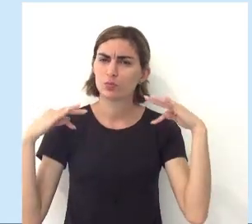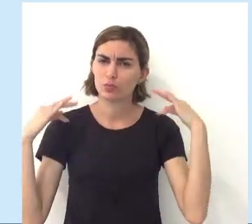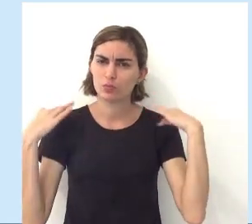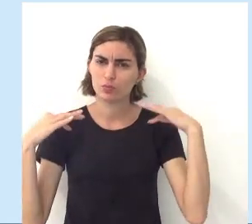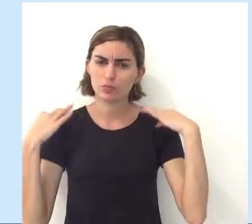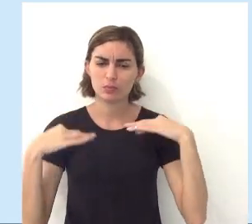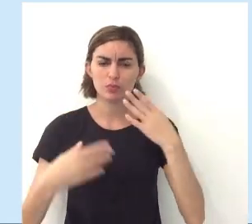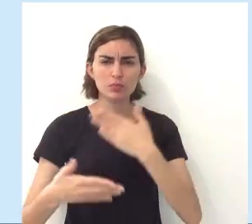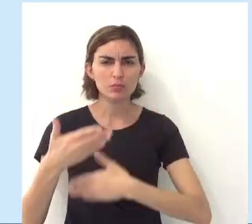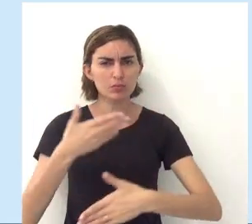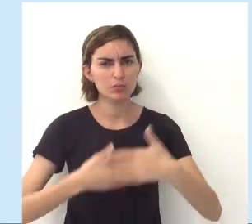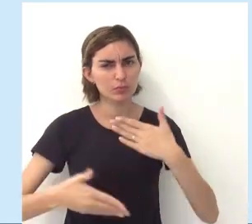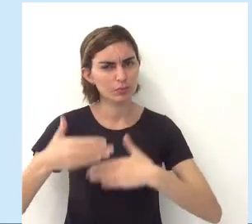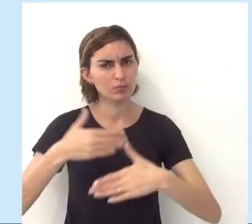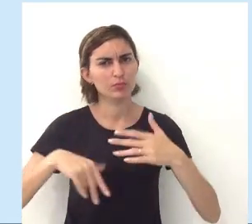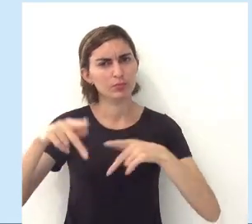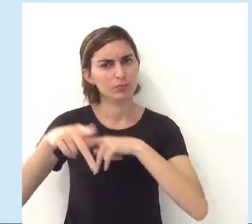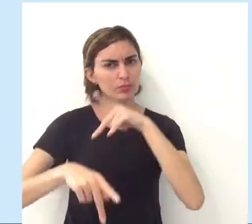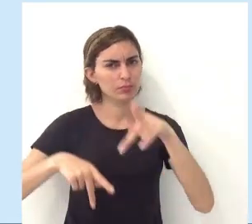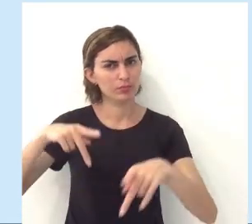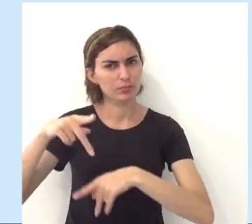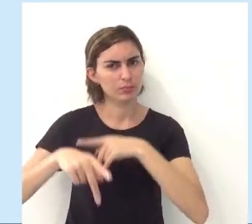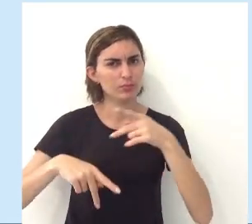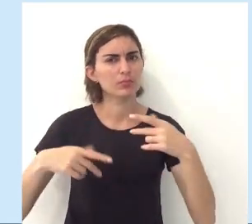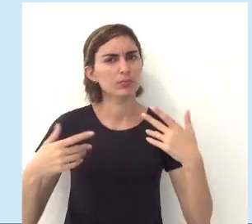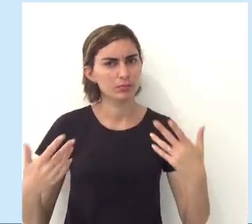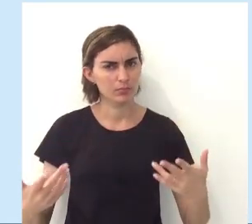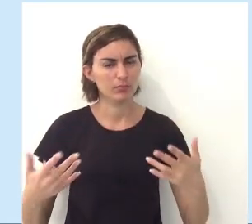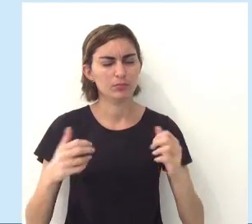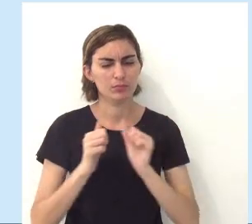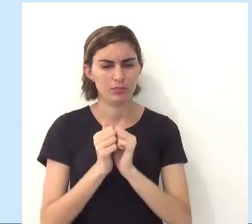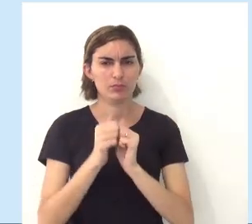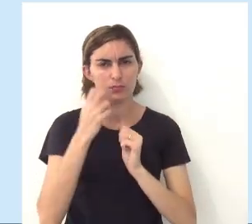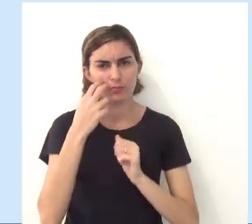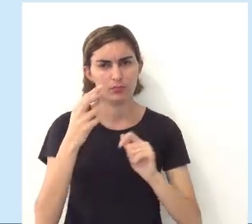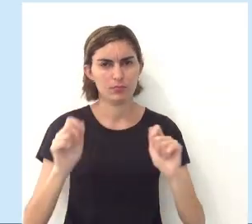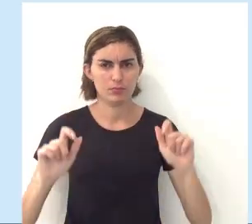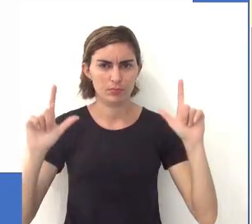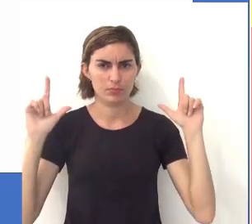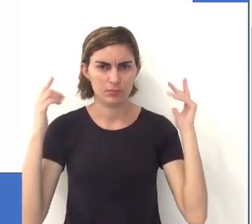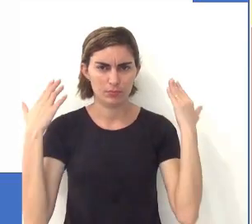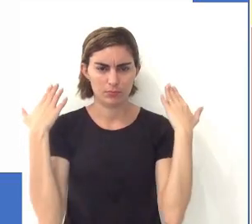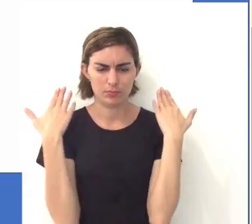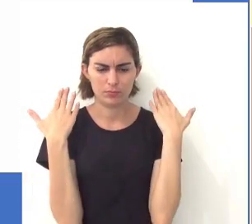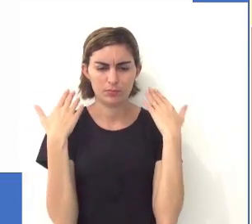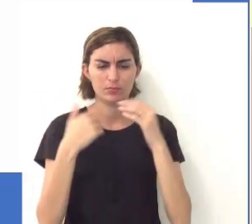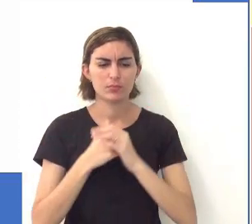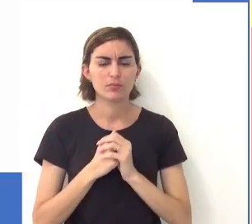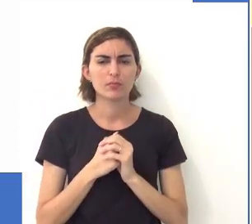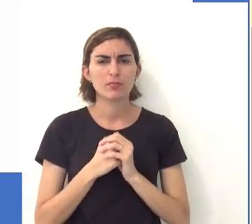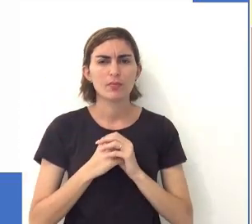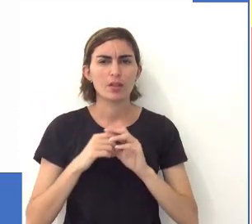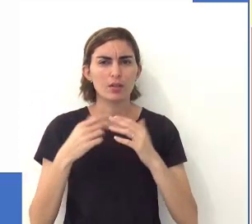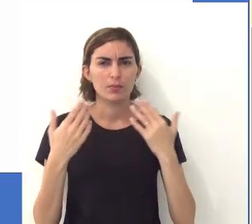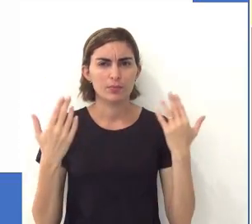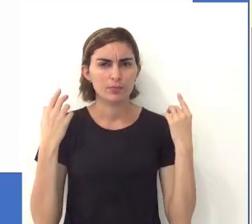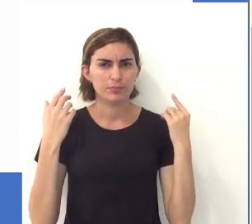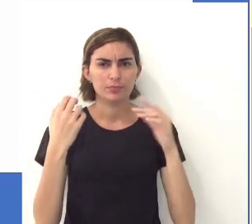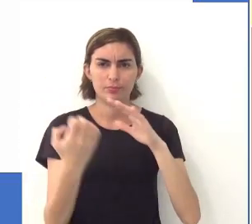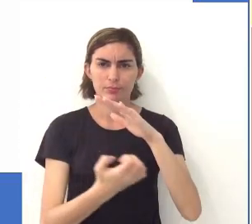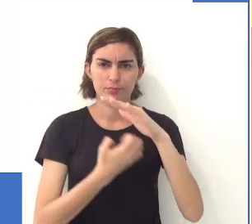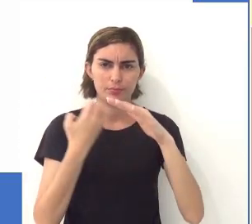que turismo tá relacionado com aquela atração de pessoas, isso mesmo. Acompanha na tela. Você está vendo aí agora um